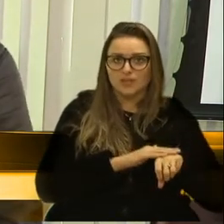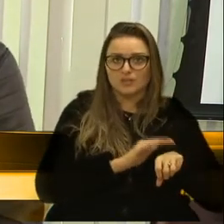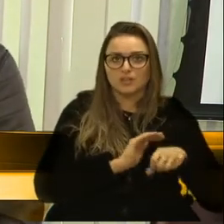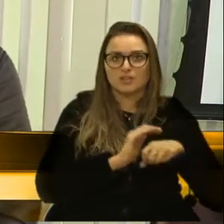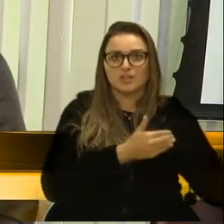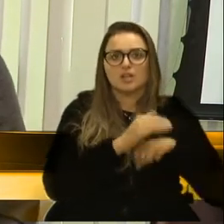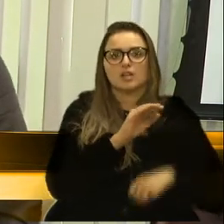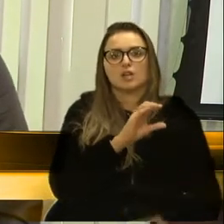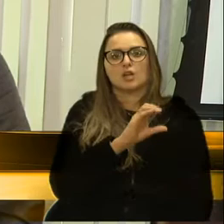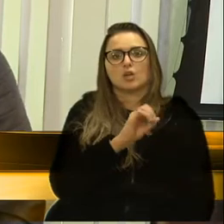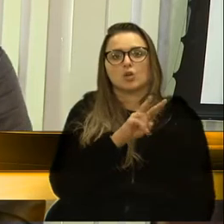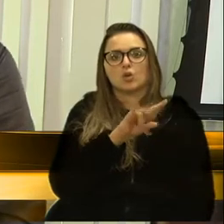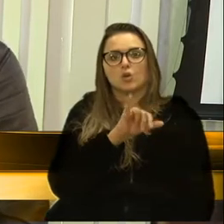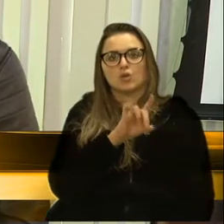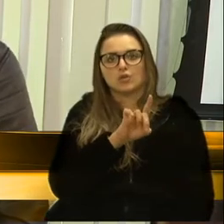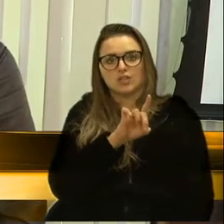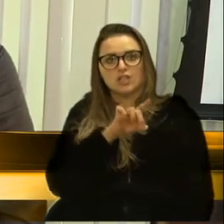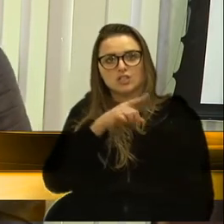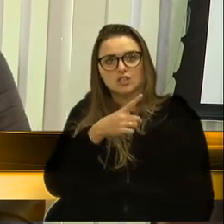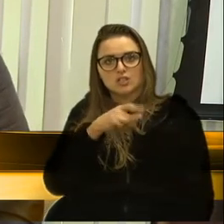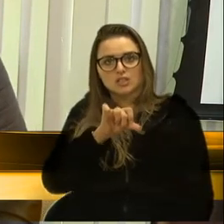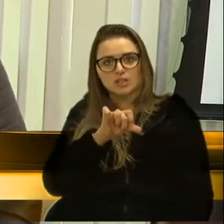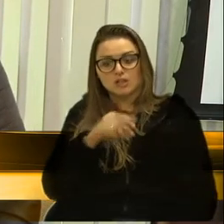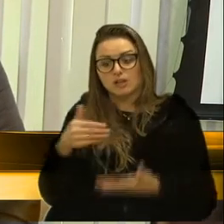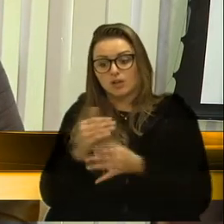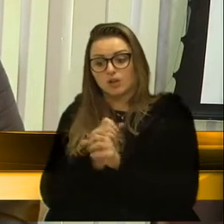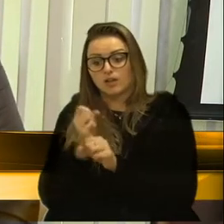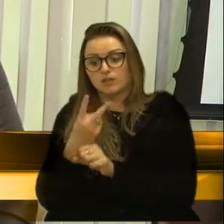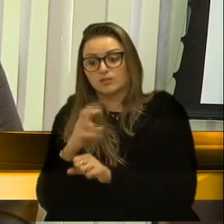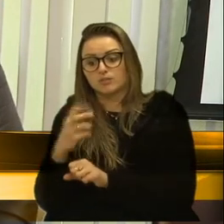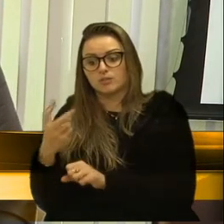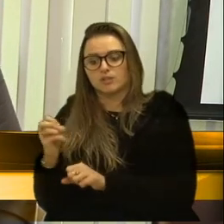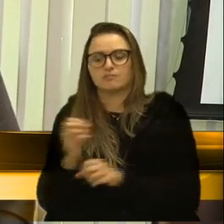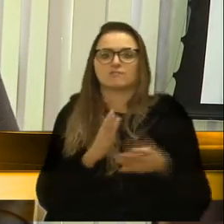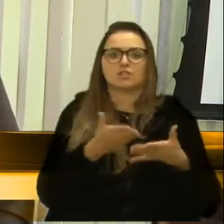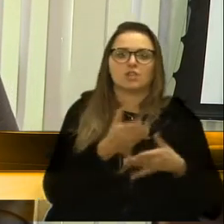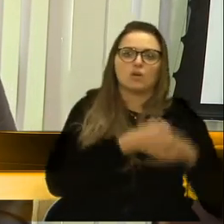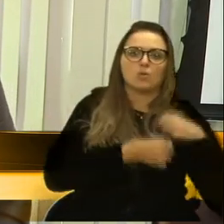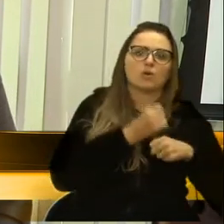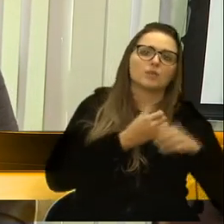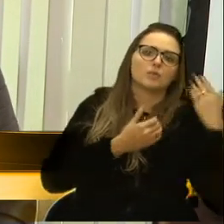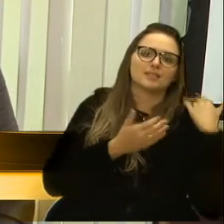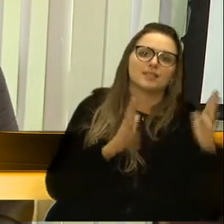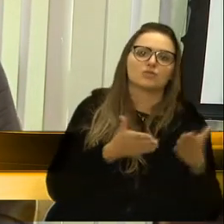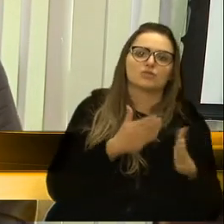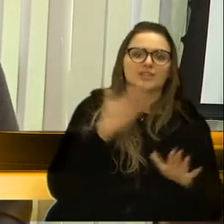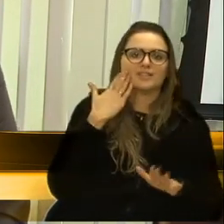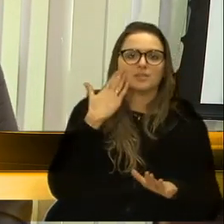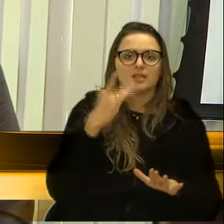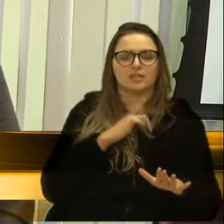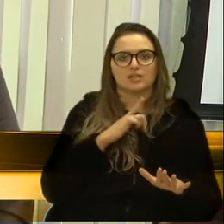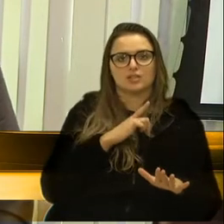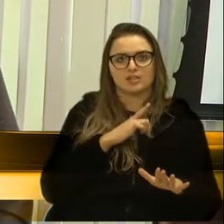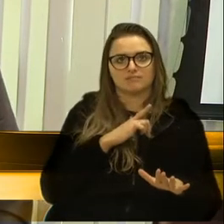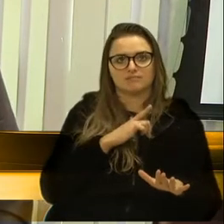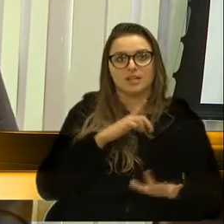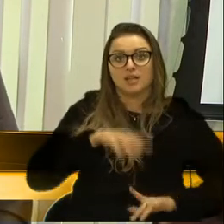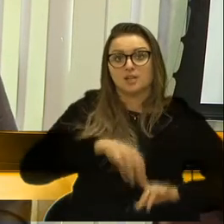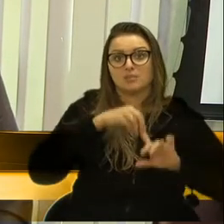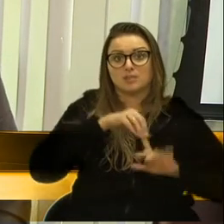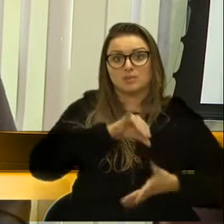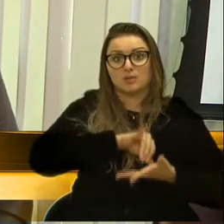-19. Nós estamos em 2020. Então, o ano passado, já sabiam. Principalmente no centro do nosso país.